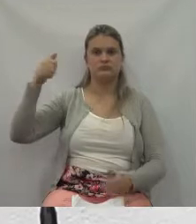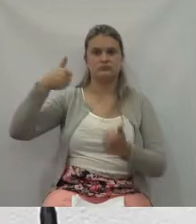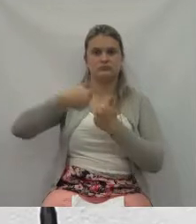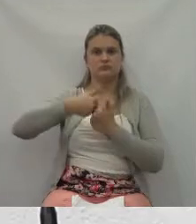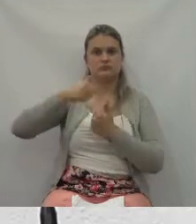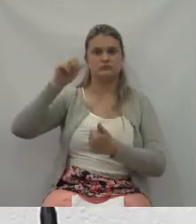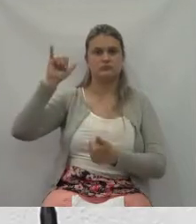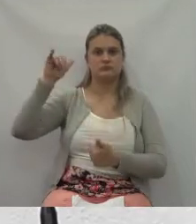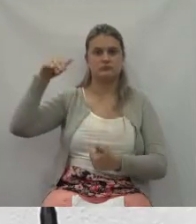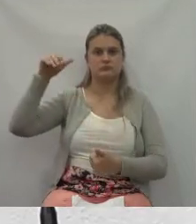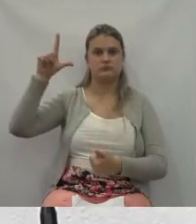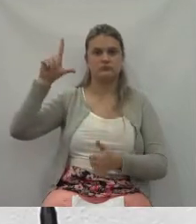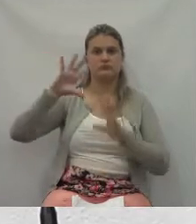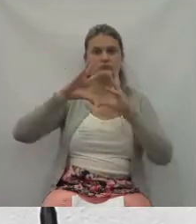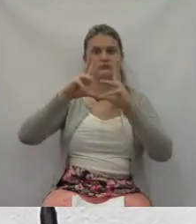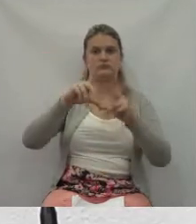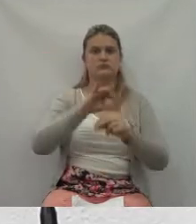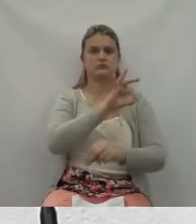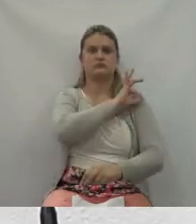militares,